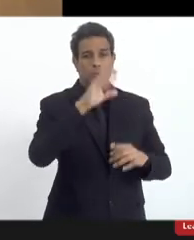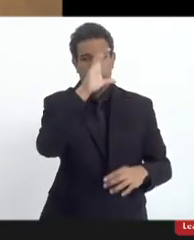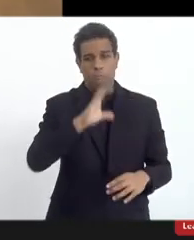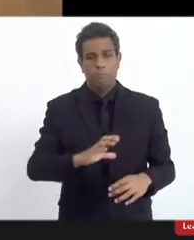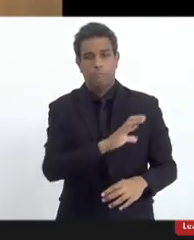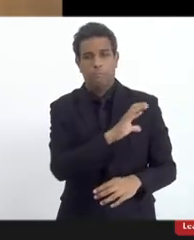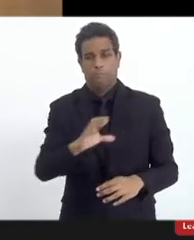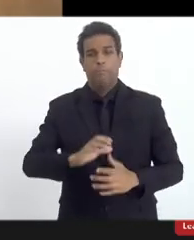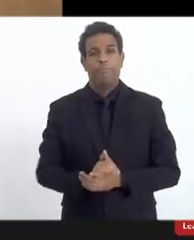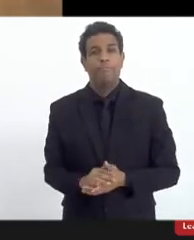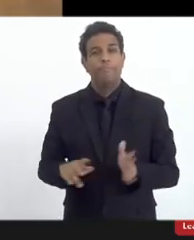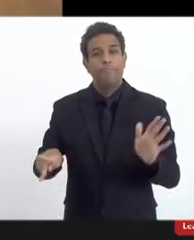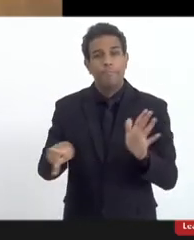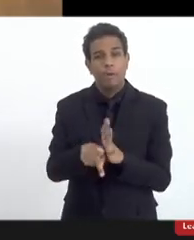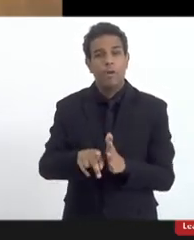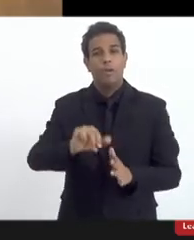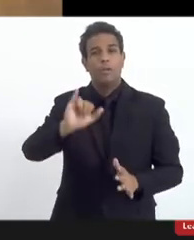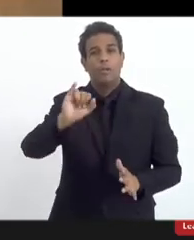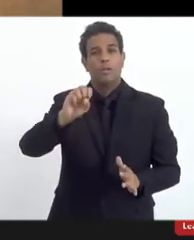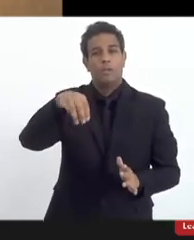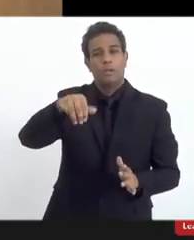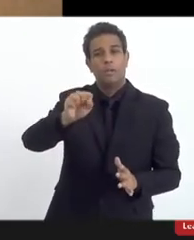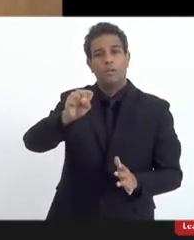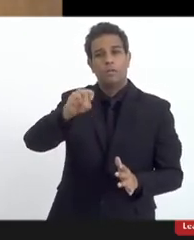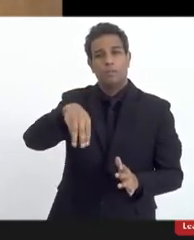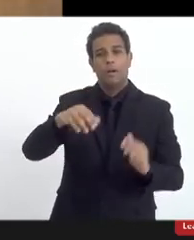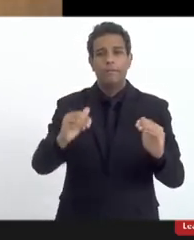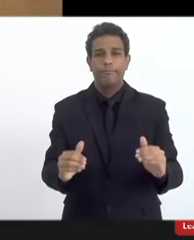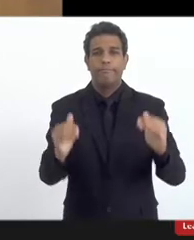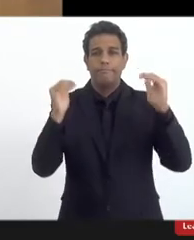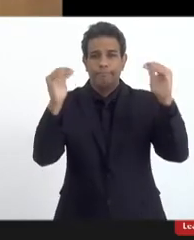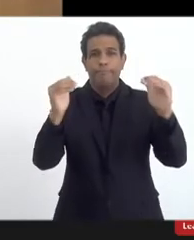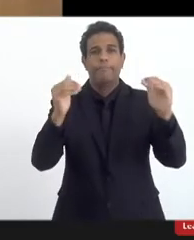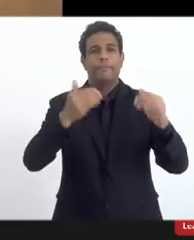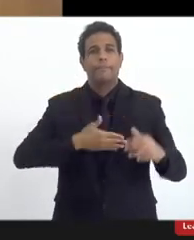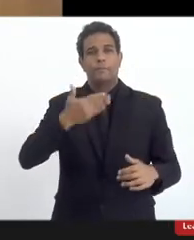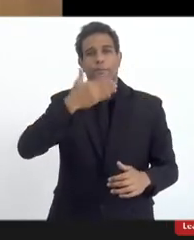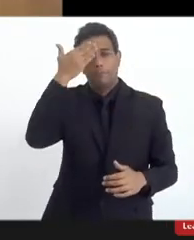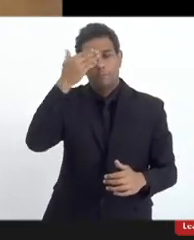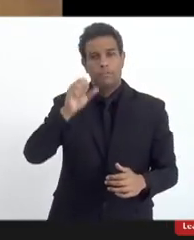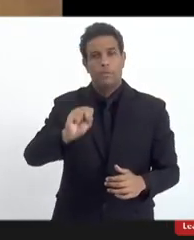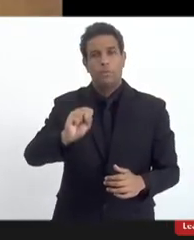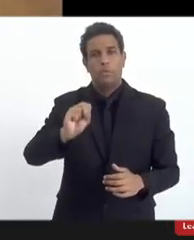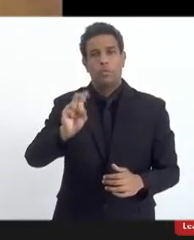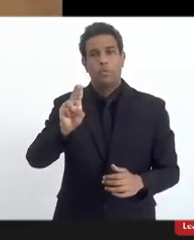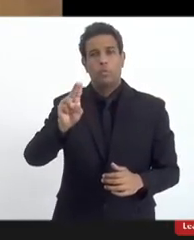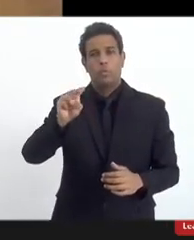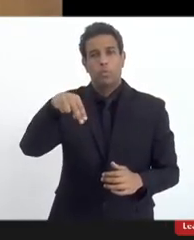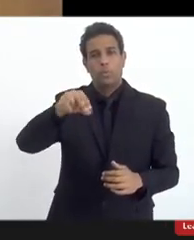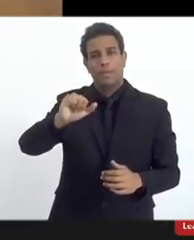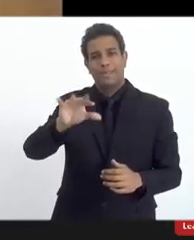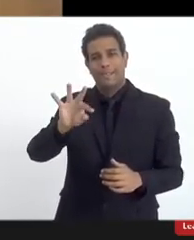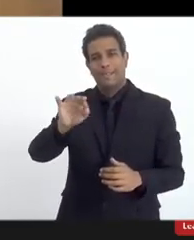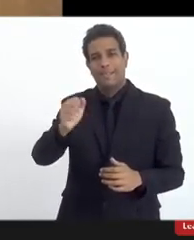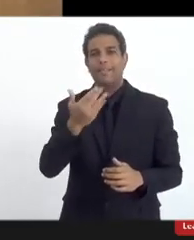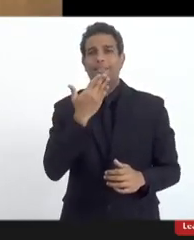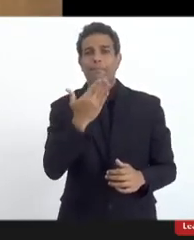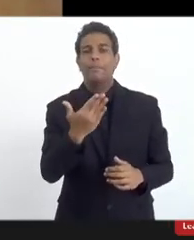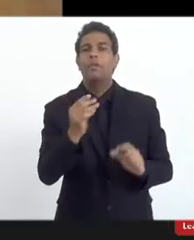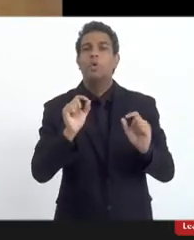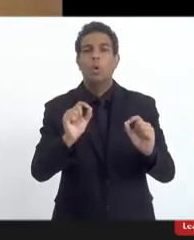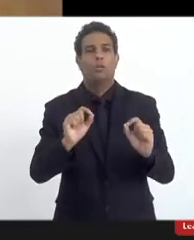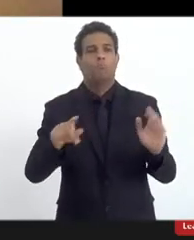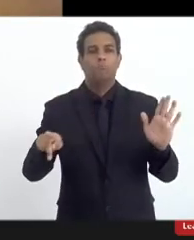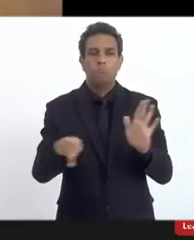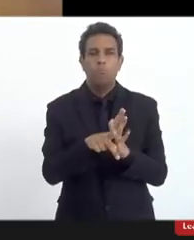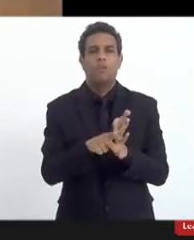O próprio imã, a mais alta autoridade sunita do mundo solicitou, sugeriu